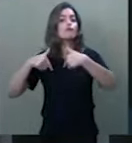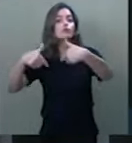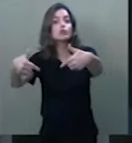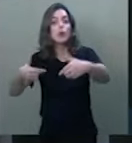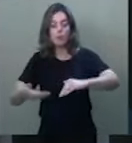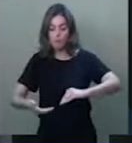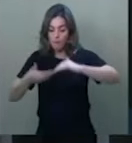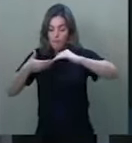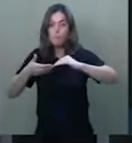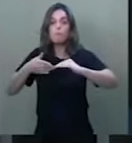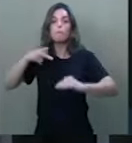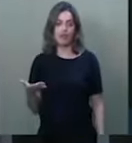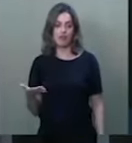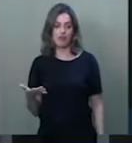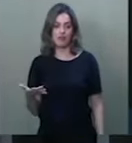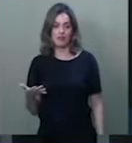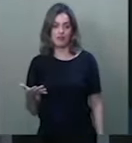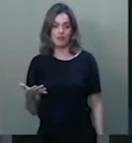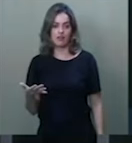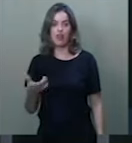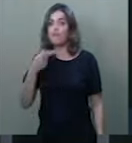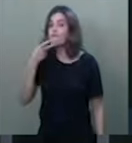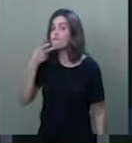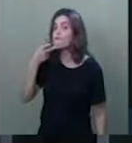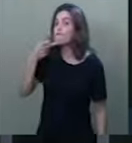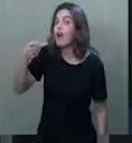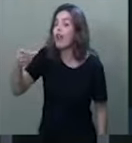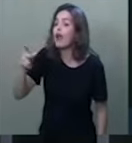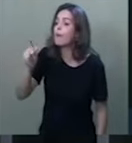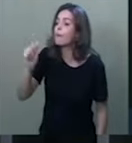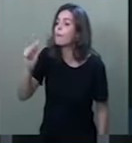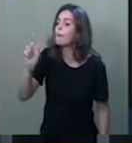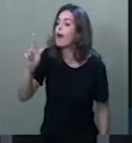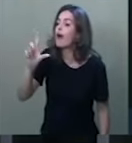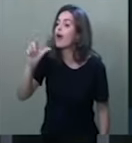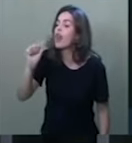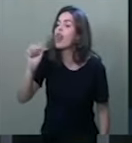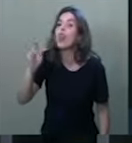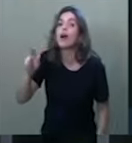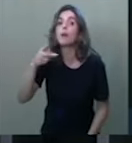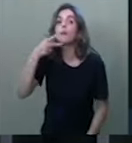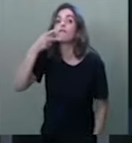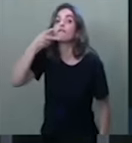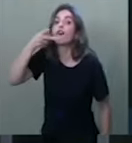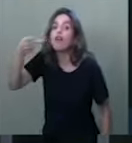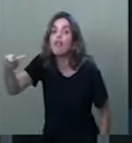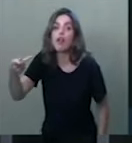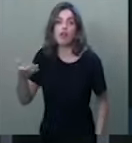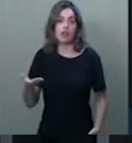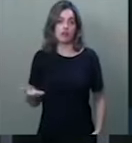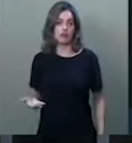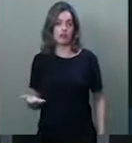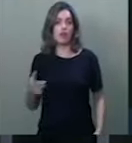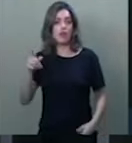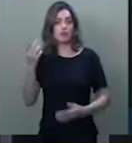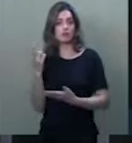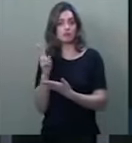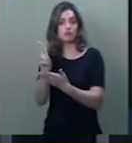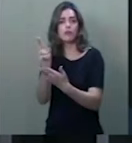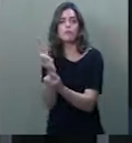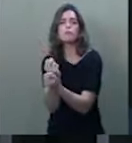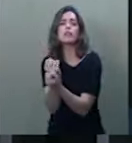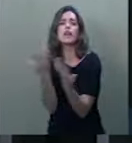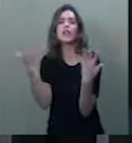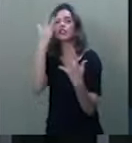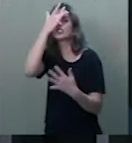parlamentar é falar. E ele representa, como parlamentar eleito, milhares de